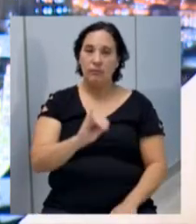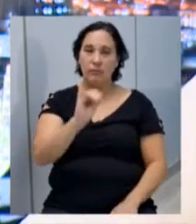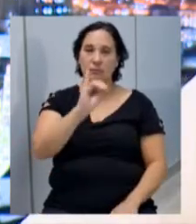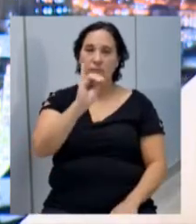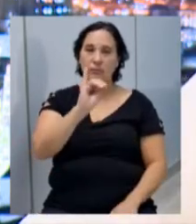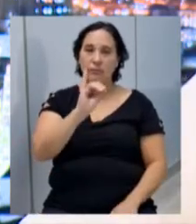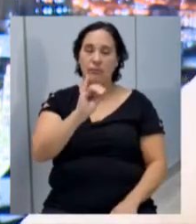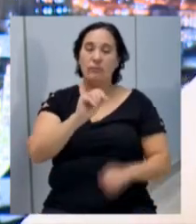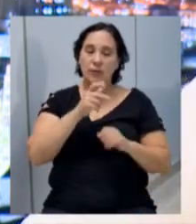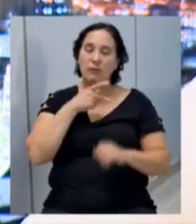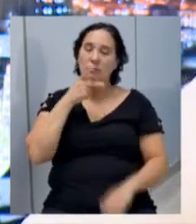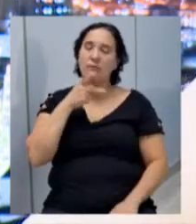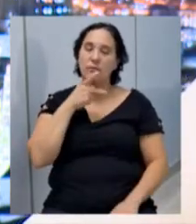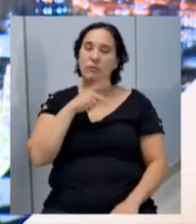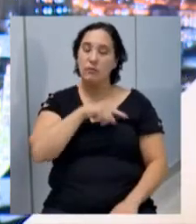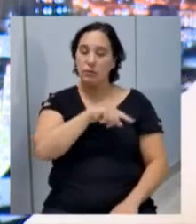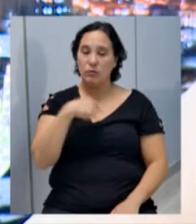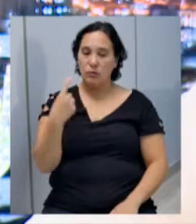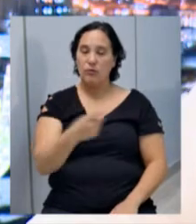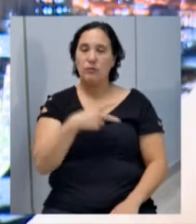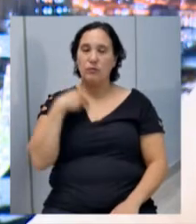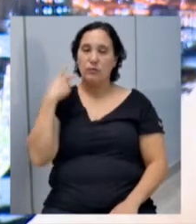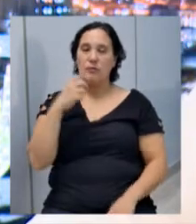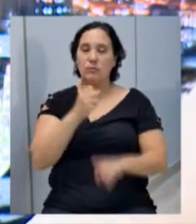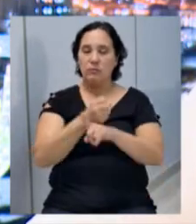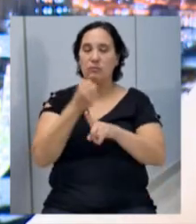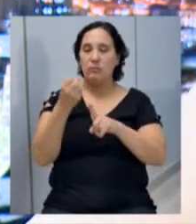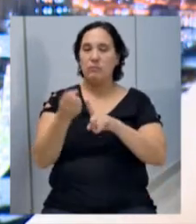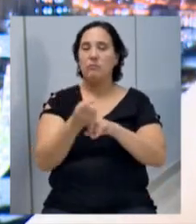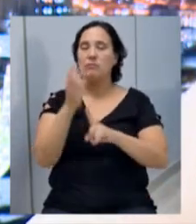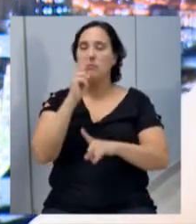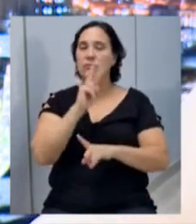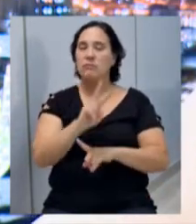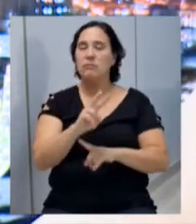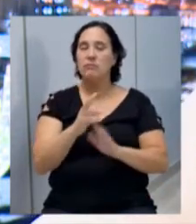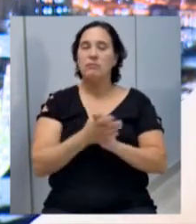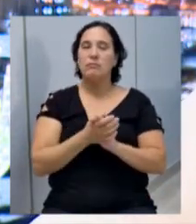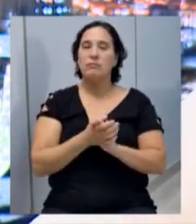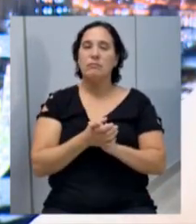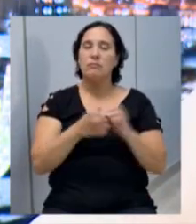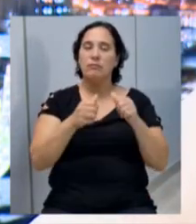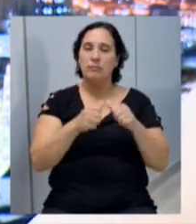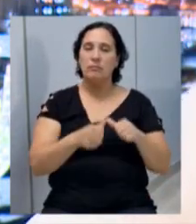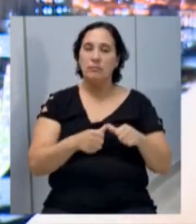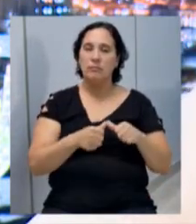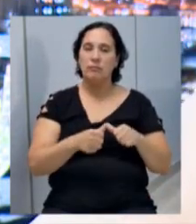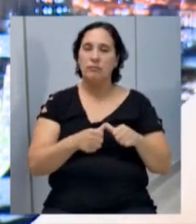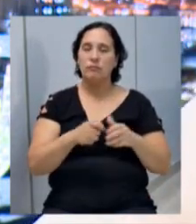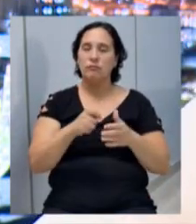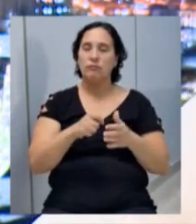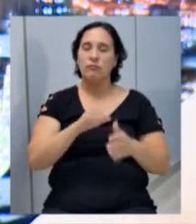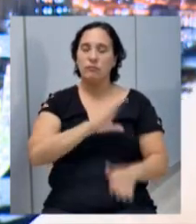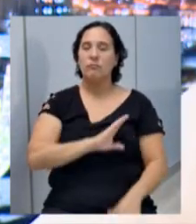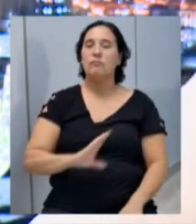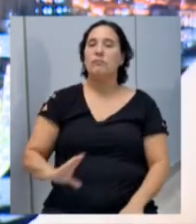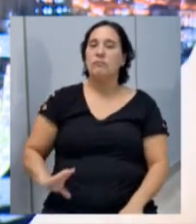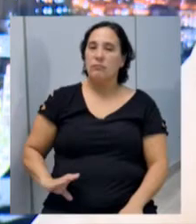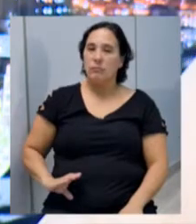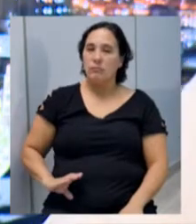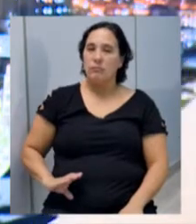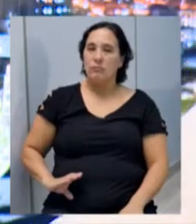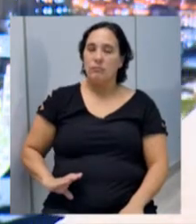essa explanação para nós, vereadores, e também para a sociedade que nos acompanha e ficará também registrado nesta casa aqui